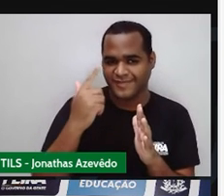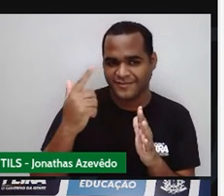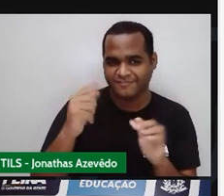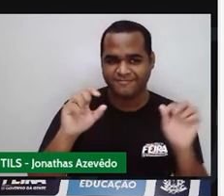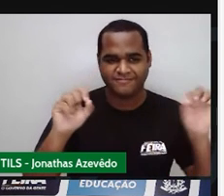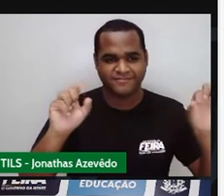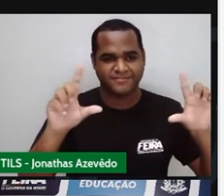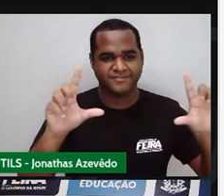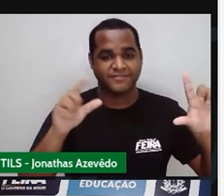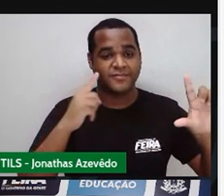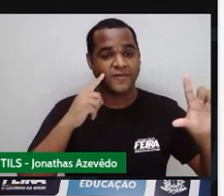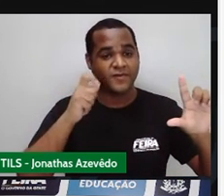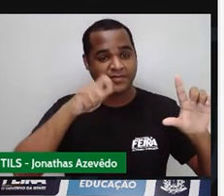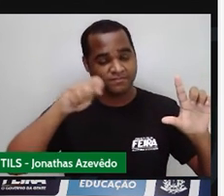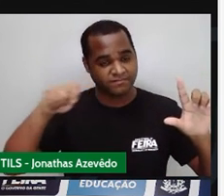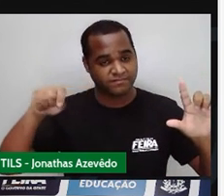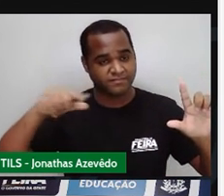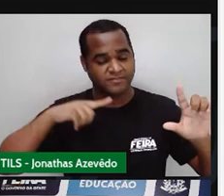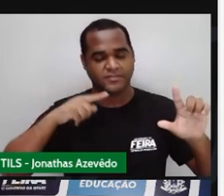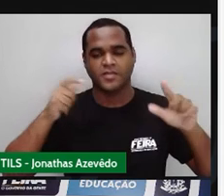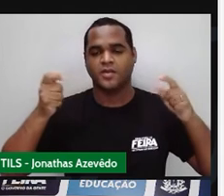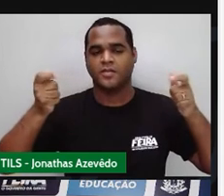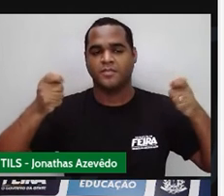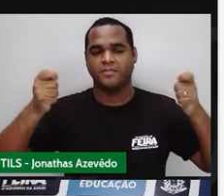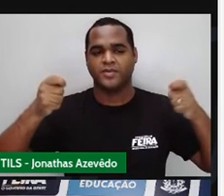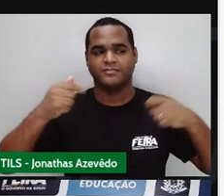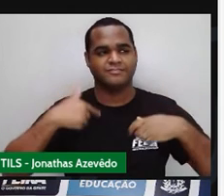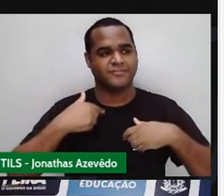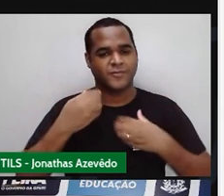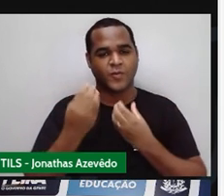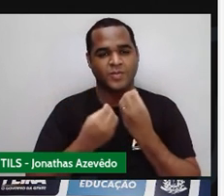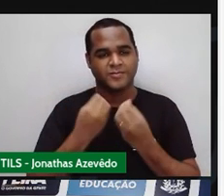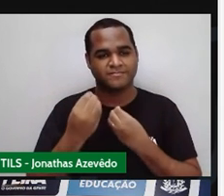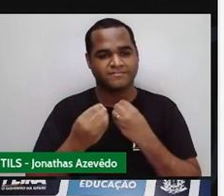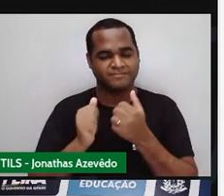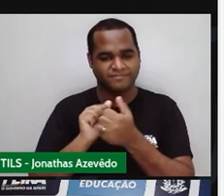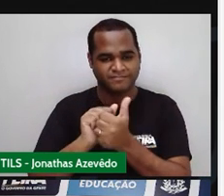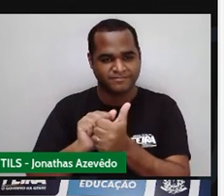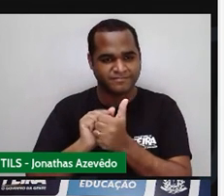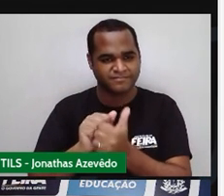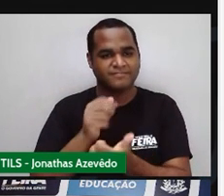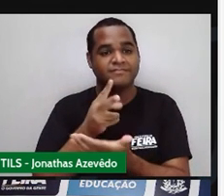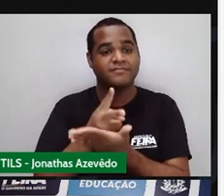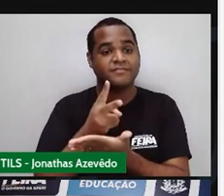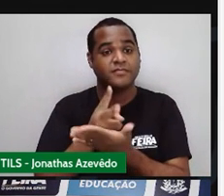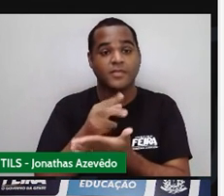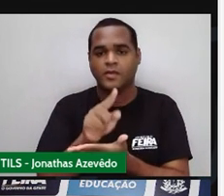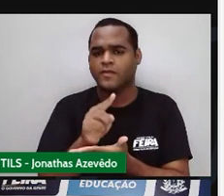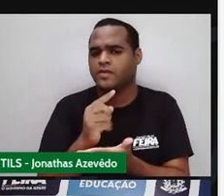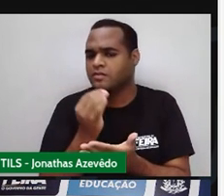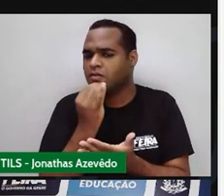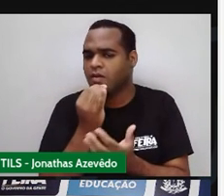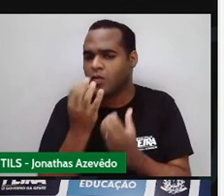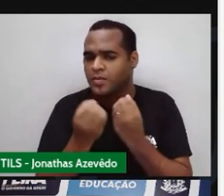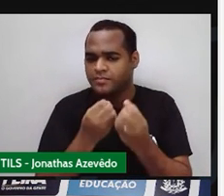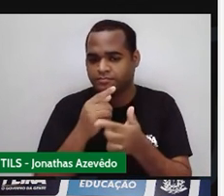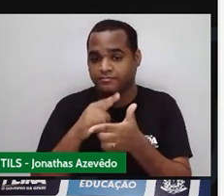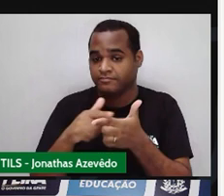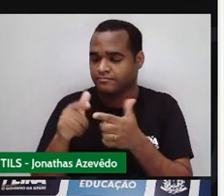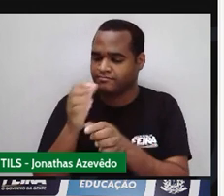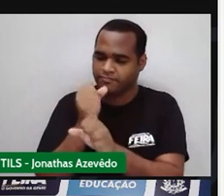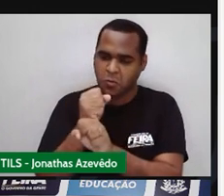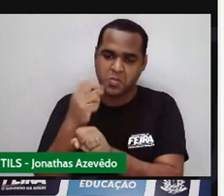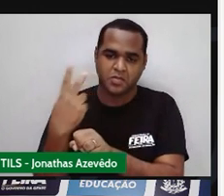já pode também ir acompanhando. Mas, enquanto isso, você vai fazendo o seu cálculo.